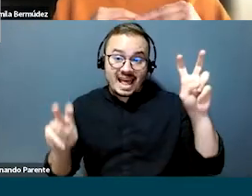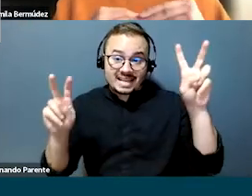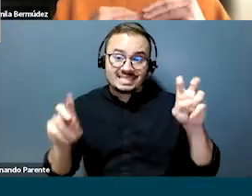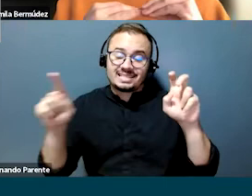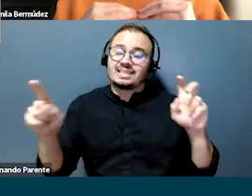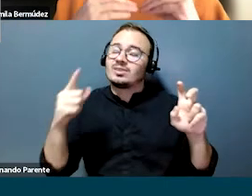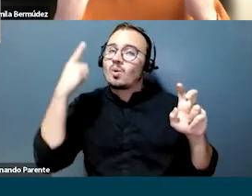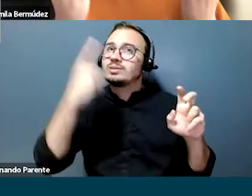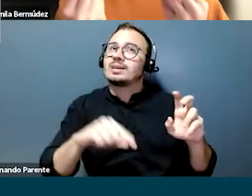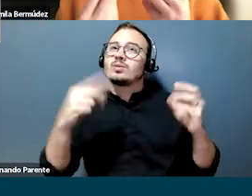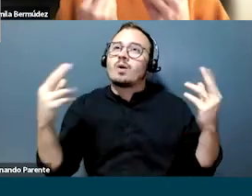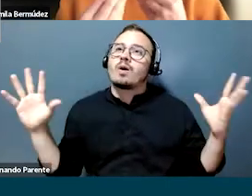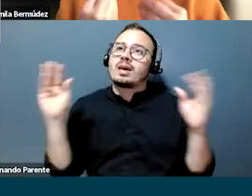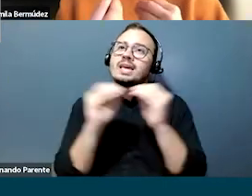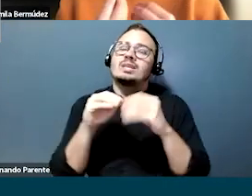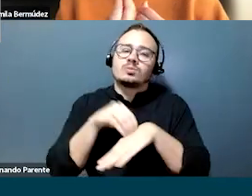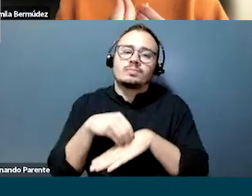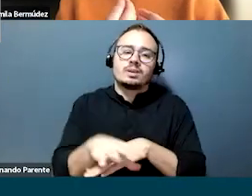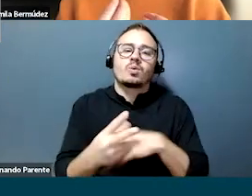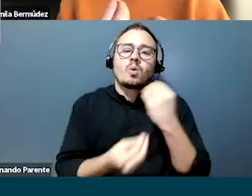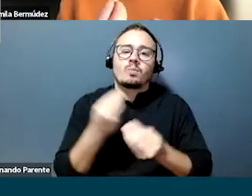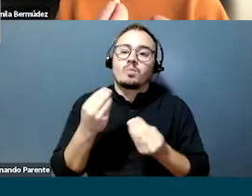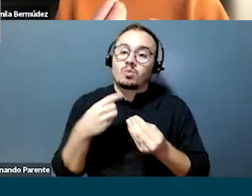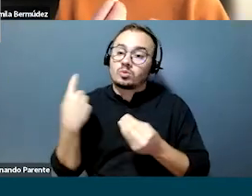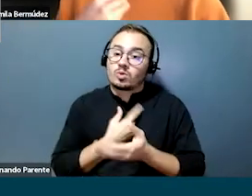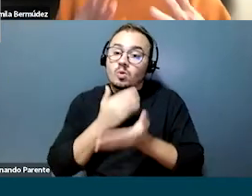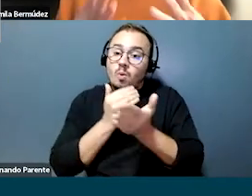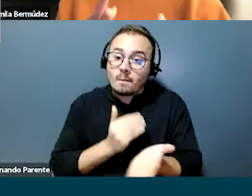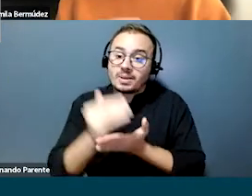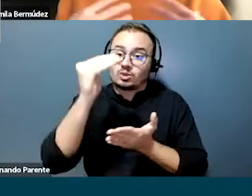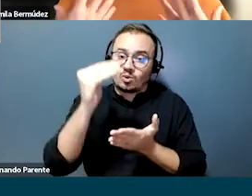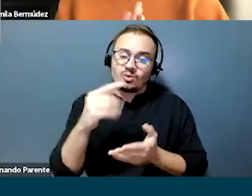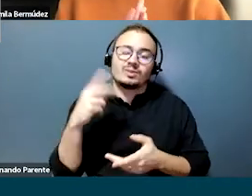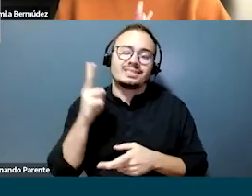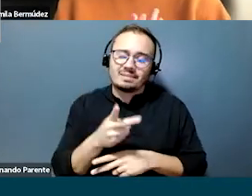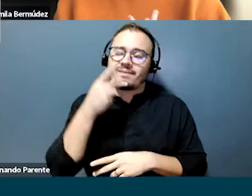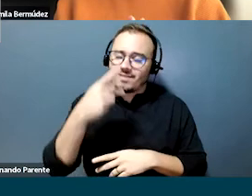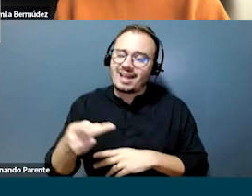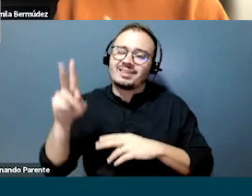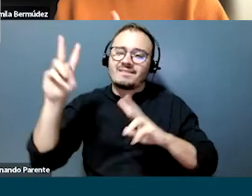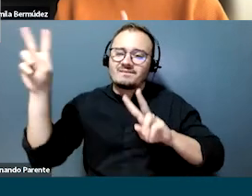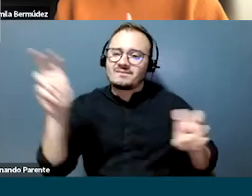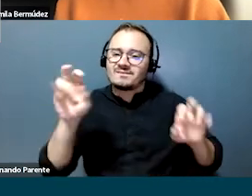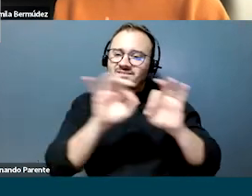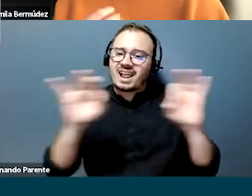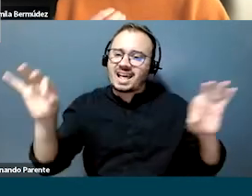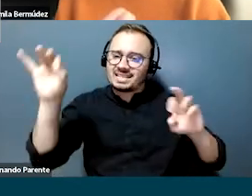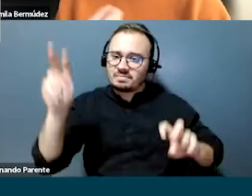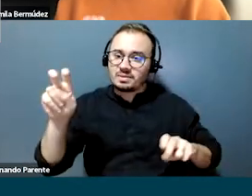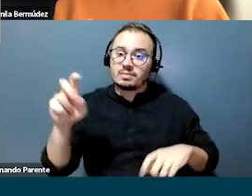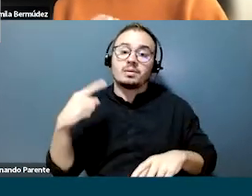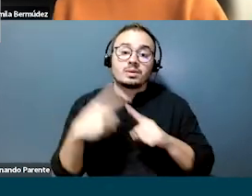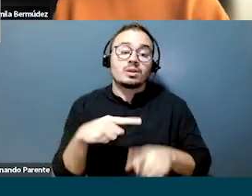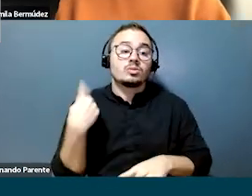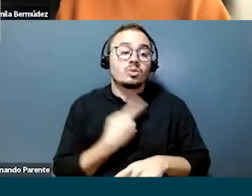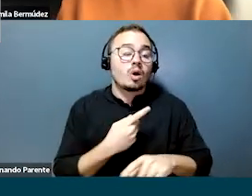que eu acho que ela resume um pouquinho desse start que eu falo e eu uso ela com frequência, que é a gente